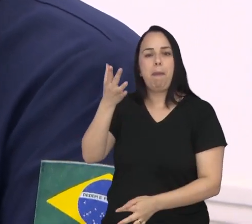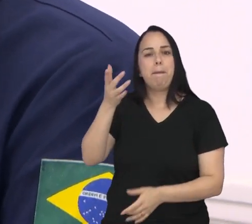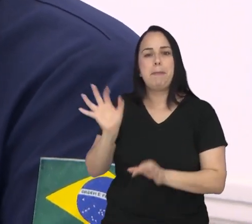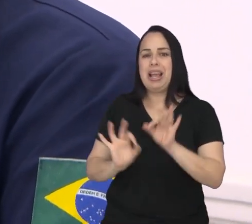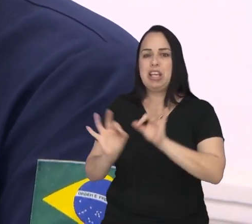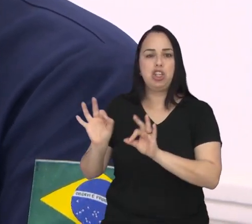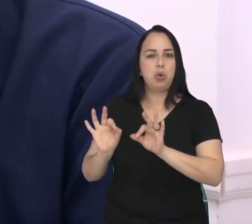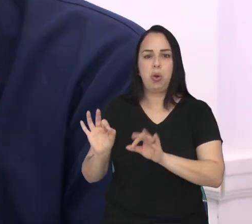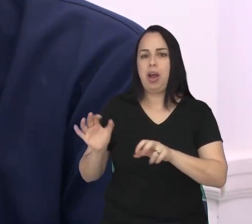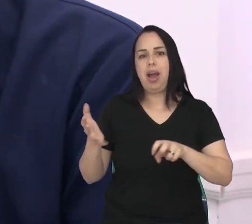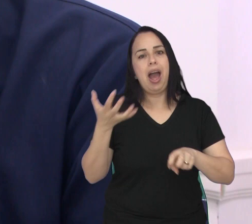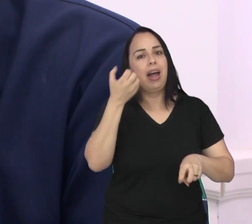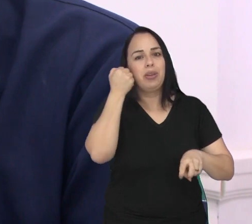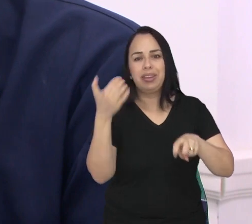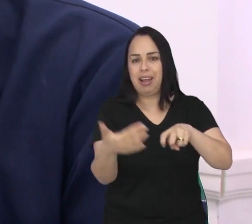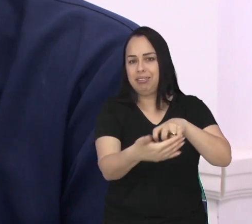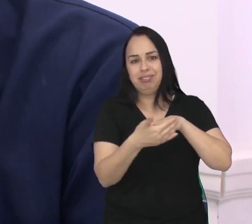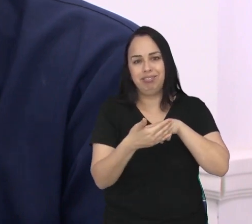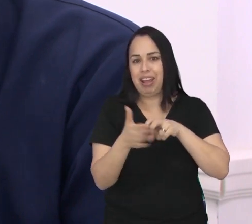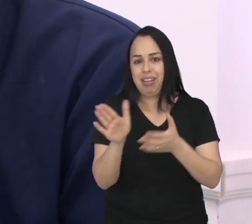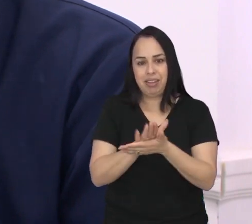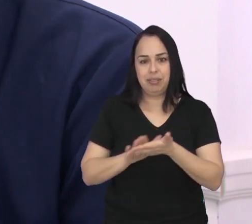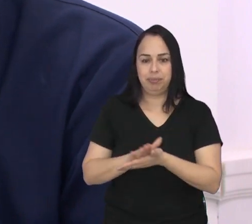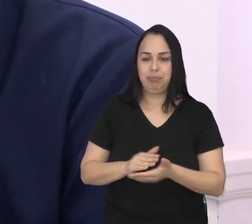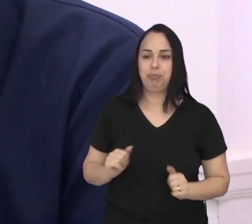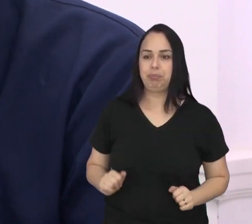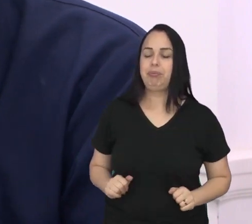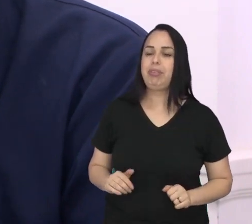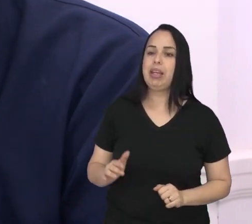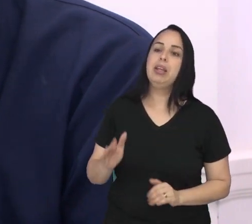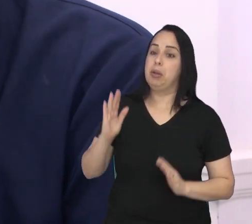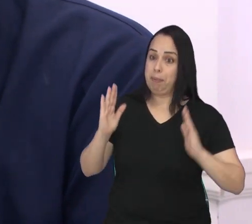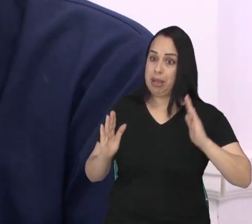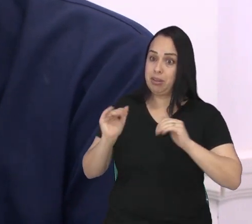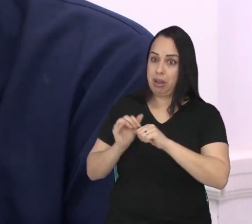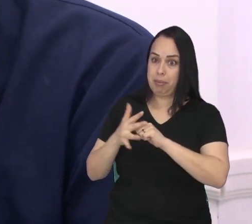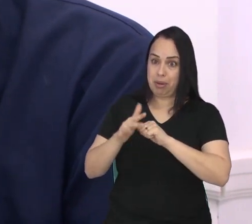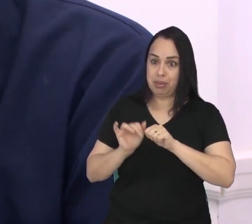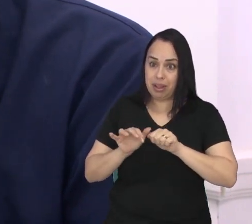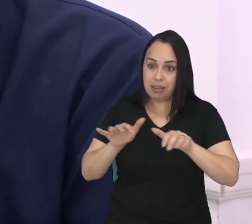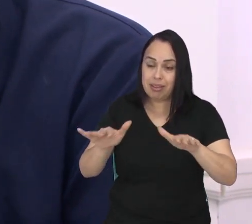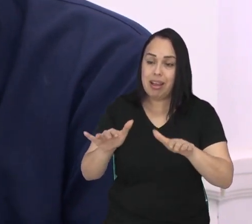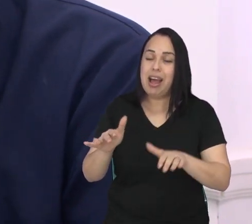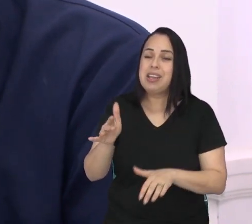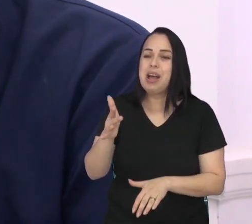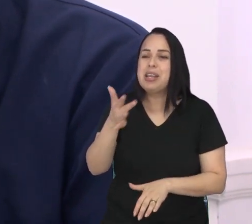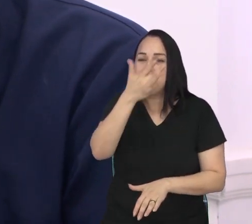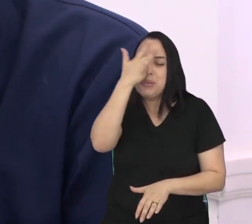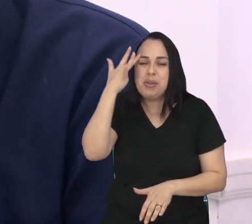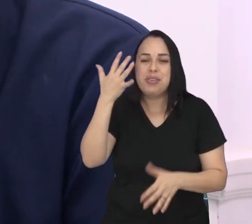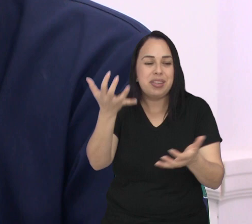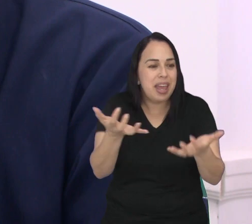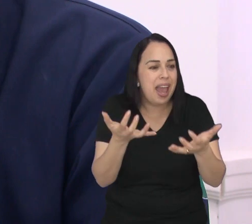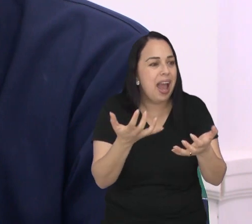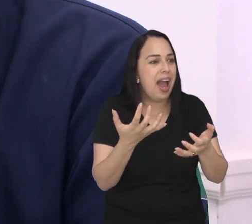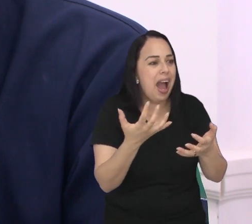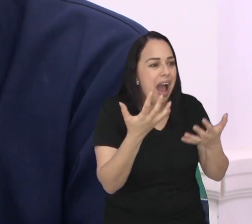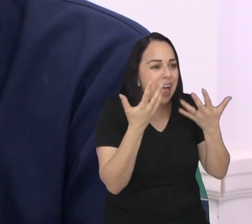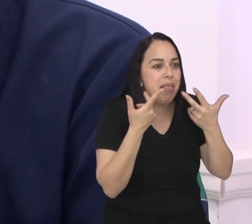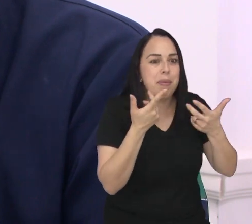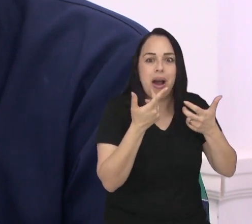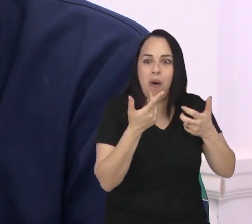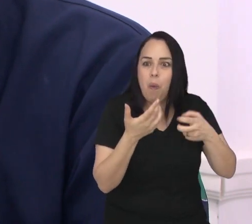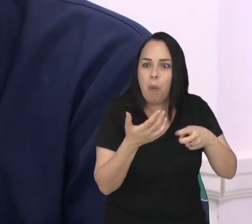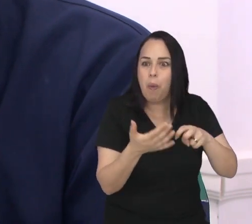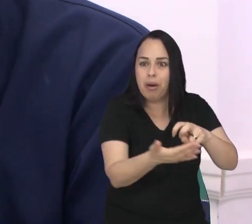hora da adoção. A vem de um período de pandemia onde as pessoas buscaram os animais como apoio emocional e agora a gente